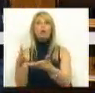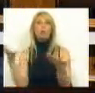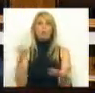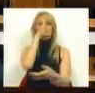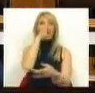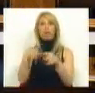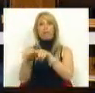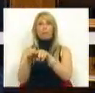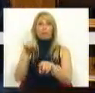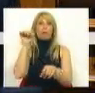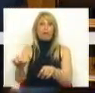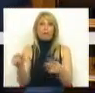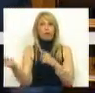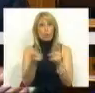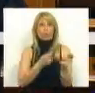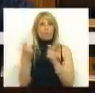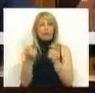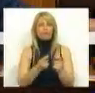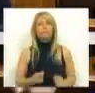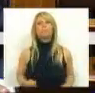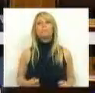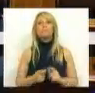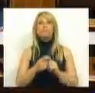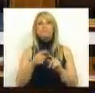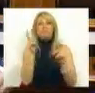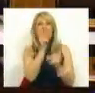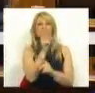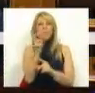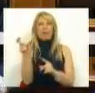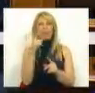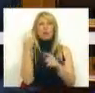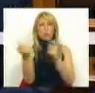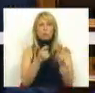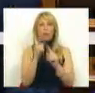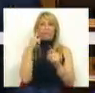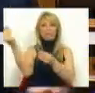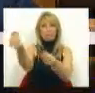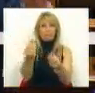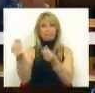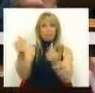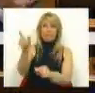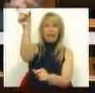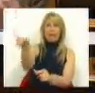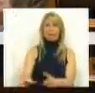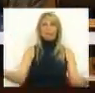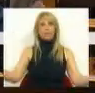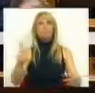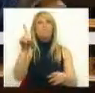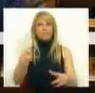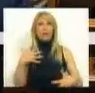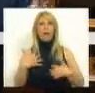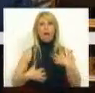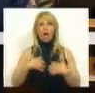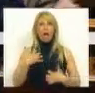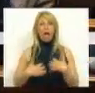Governo e das suas políticas neste debate. Os termos que utilizou no debate apenas digo que o qualificam, Sra. Deputado, si. E há o desespero em